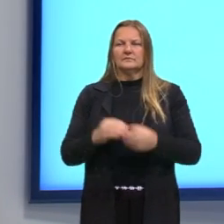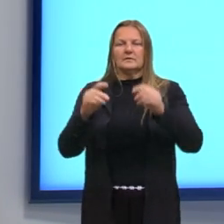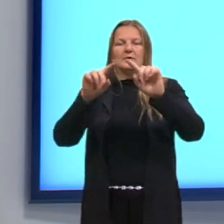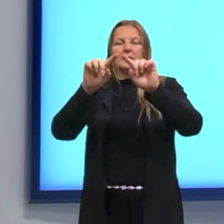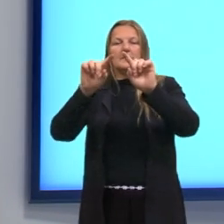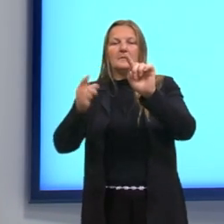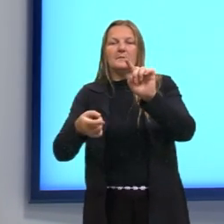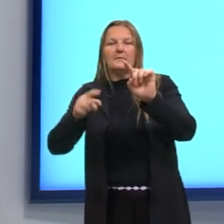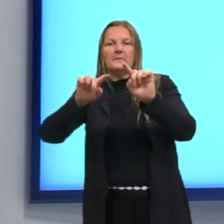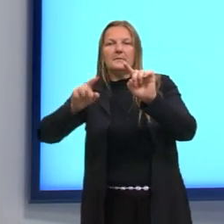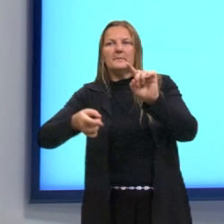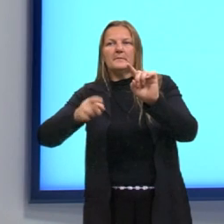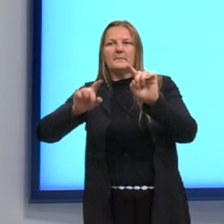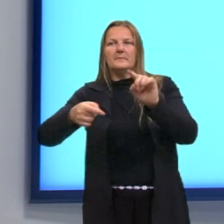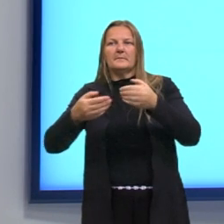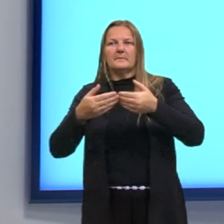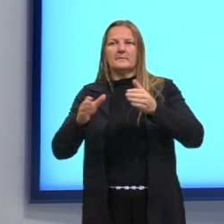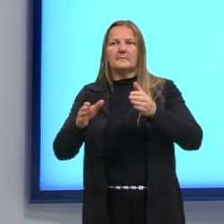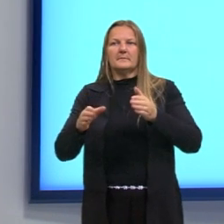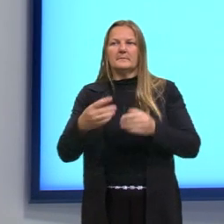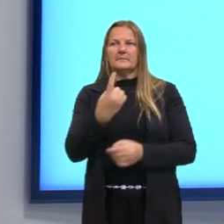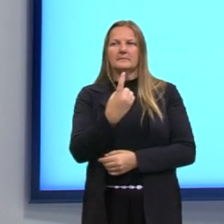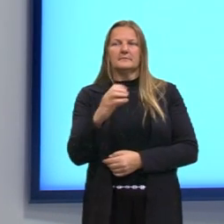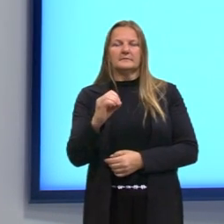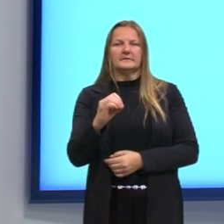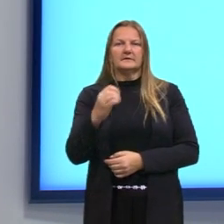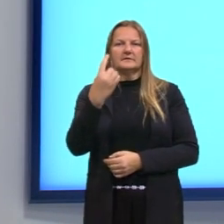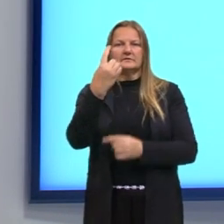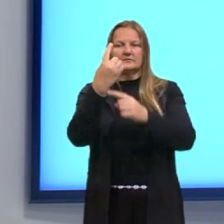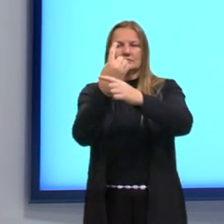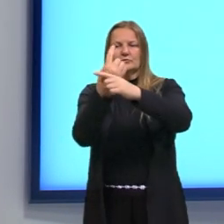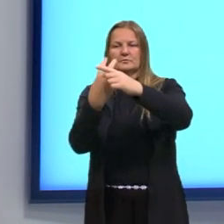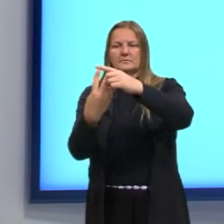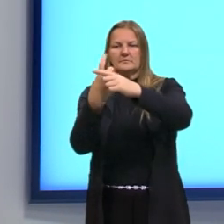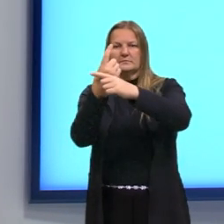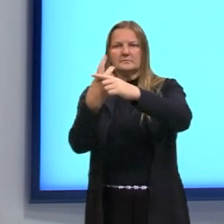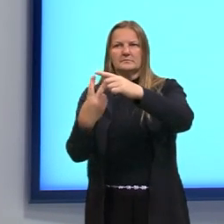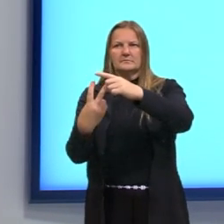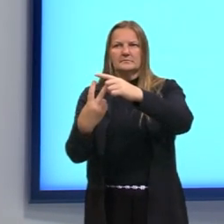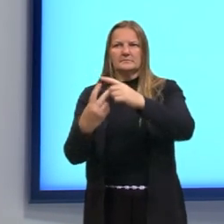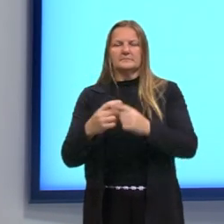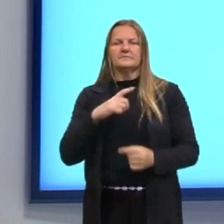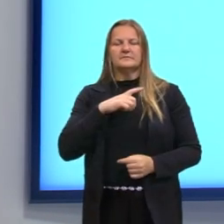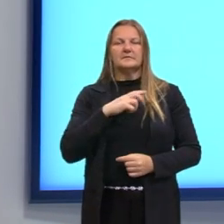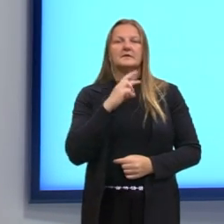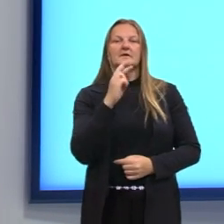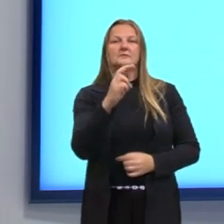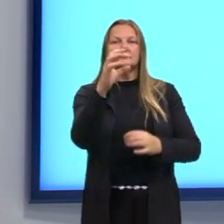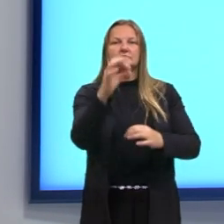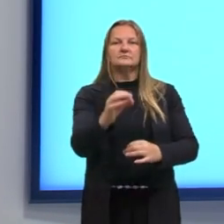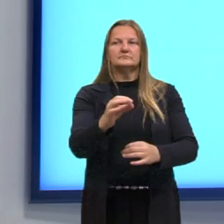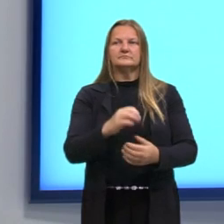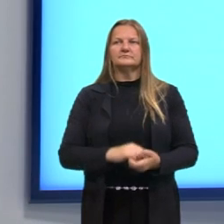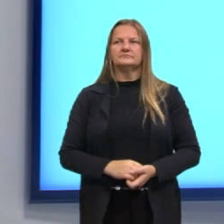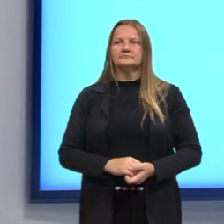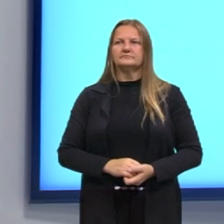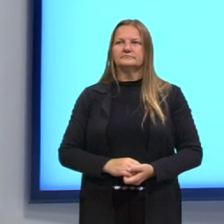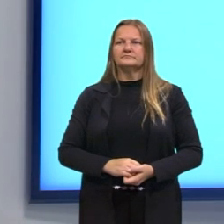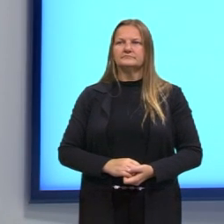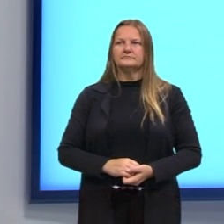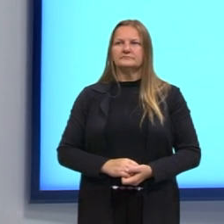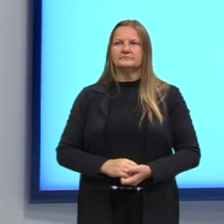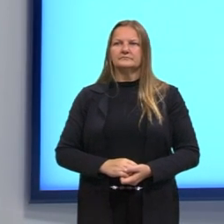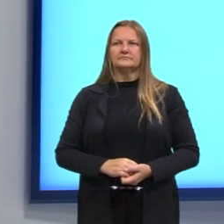aberto, a gente usa o parênteses, no 10 elevado a 1,5. E aí, temos a nossa resposta, né? Marcamos lá a